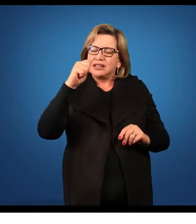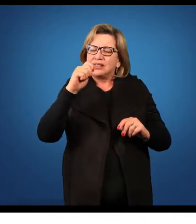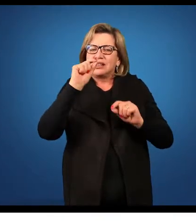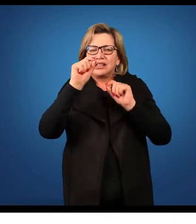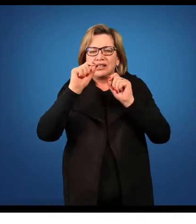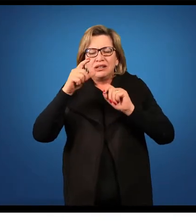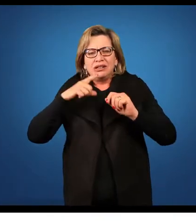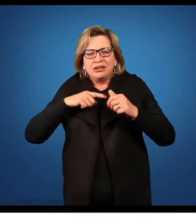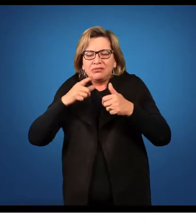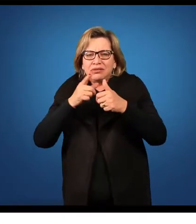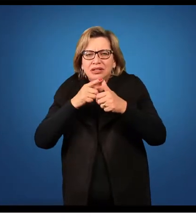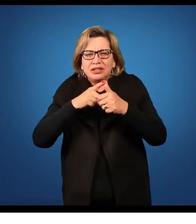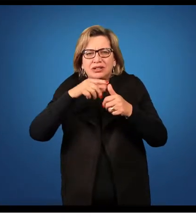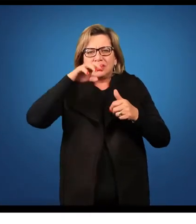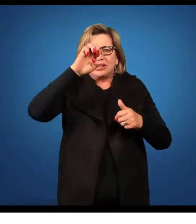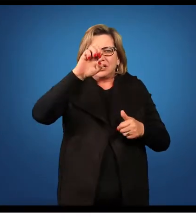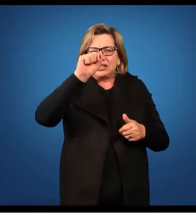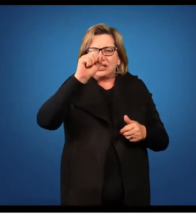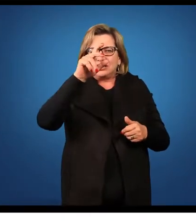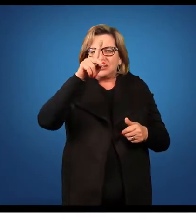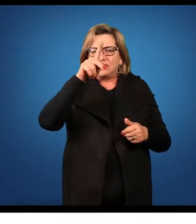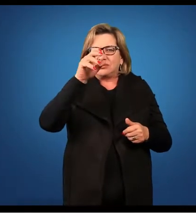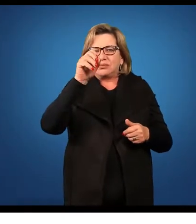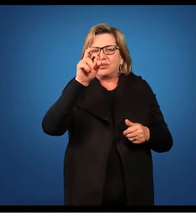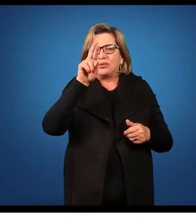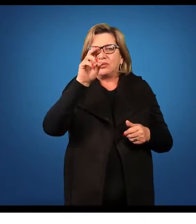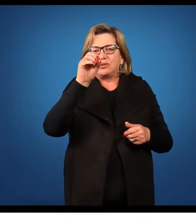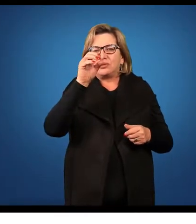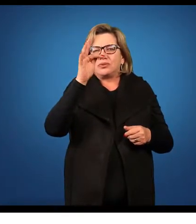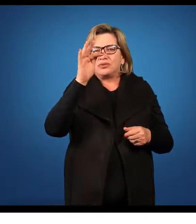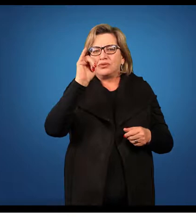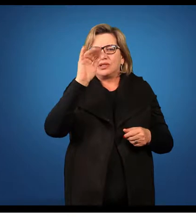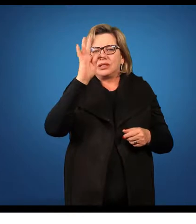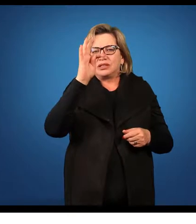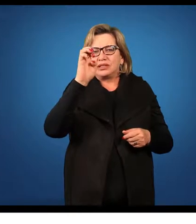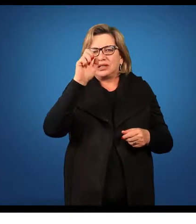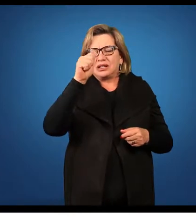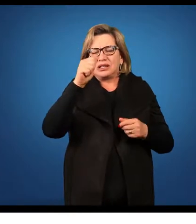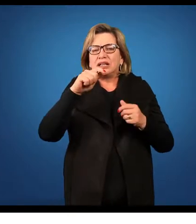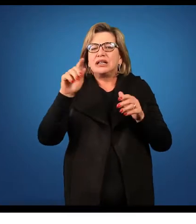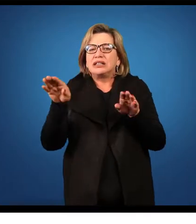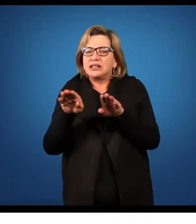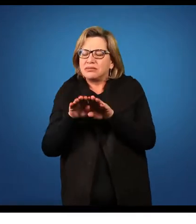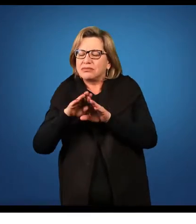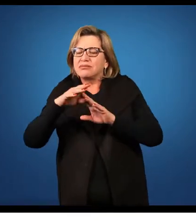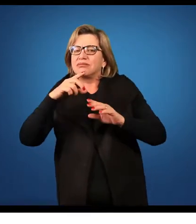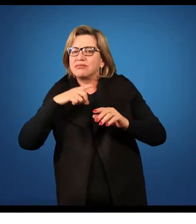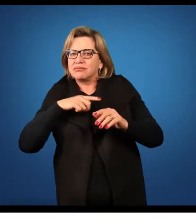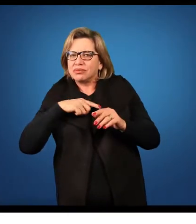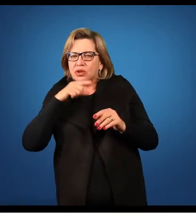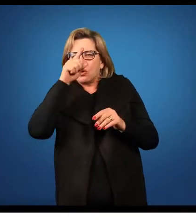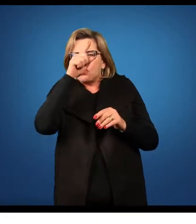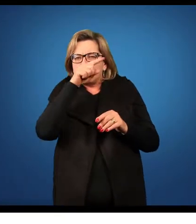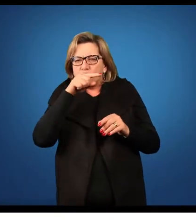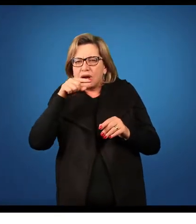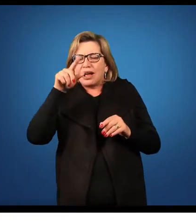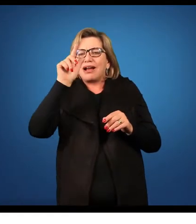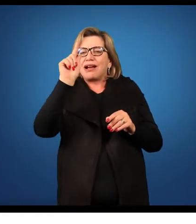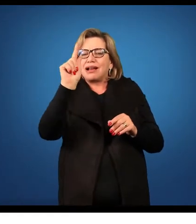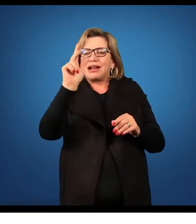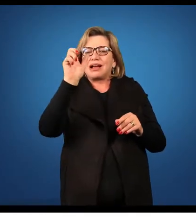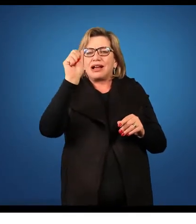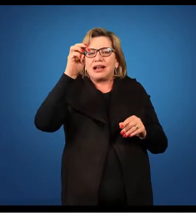terminava com a produção dos esporos, e uma fase gametofítica que é finalizada com a produção dos gametas.